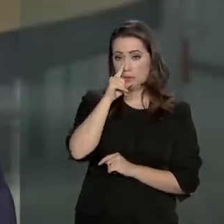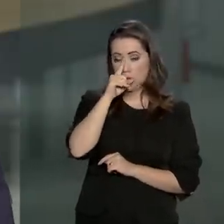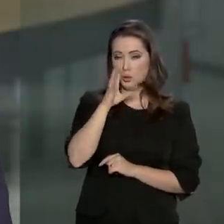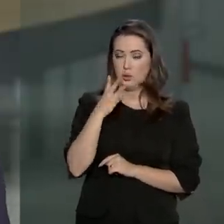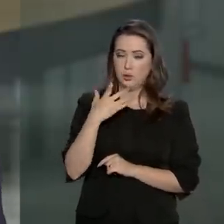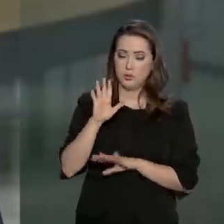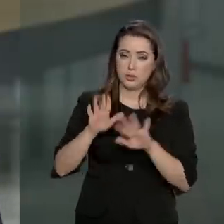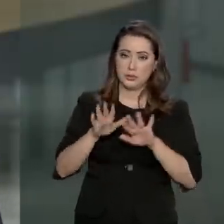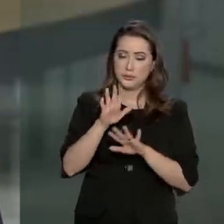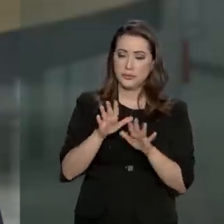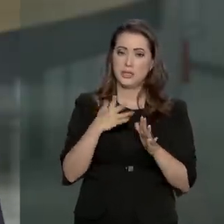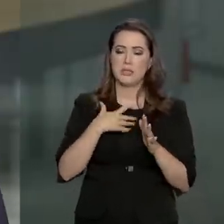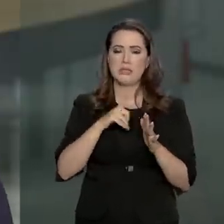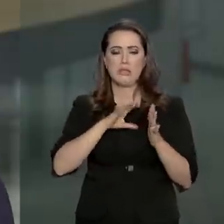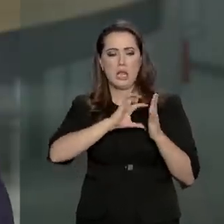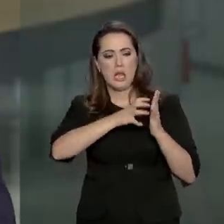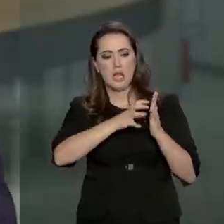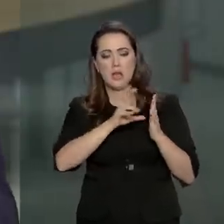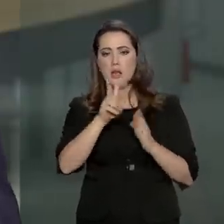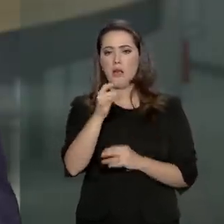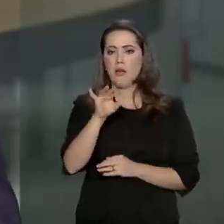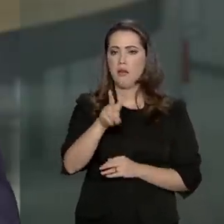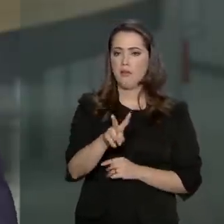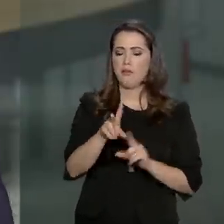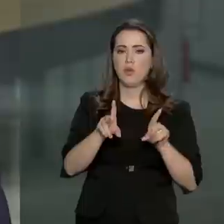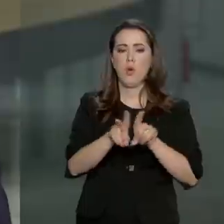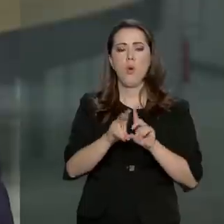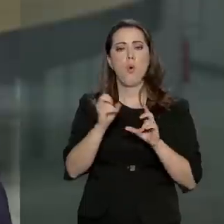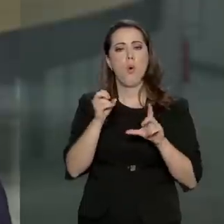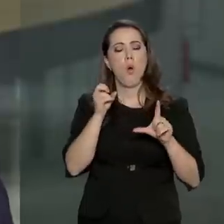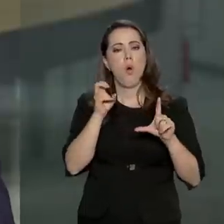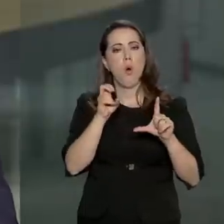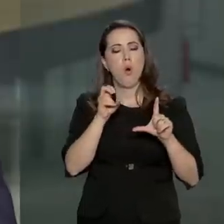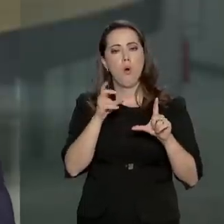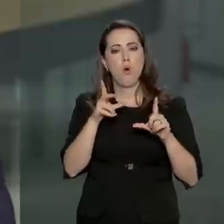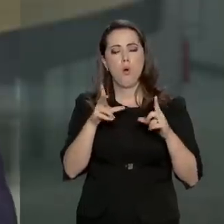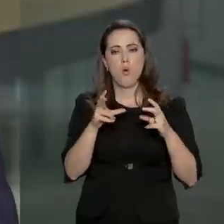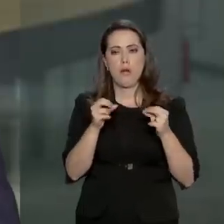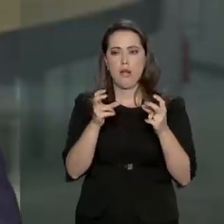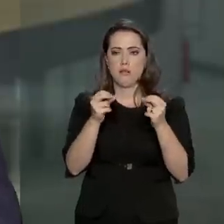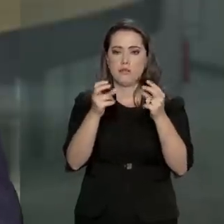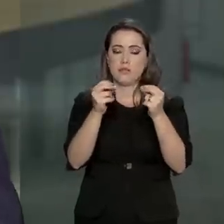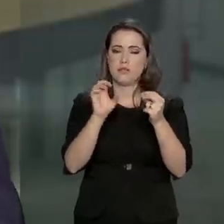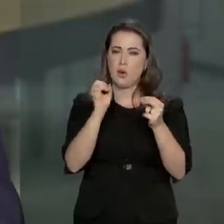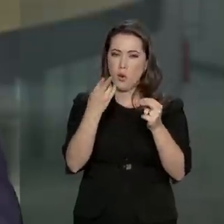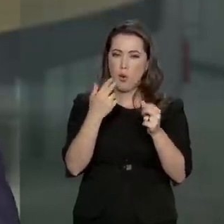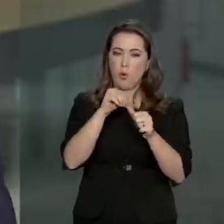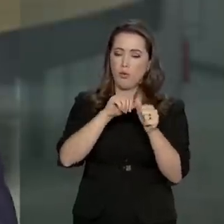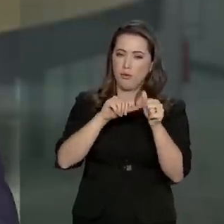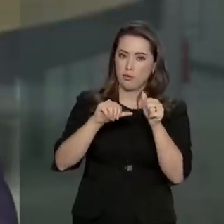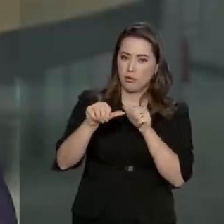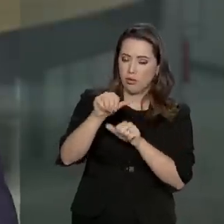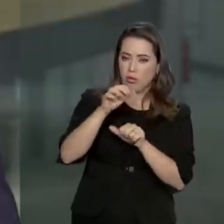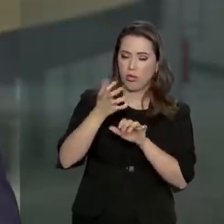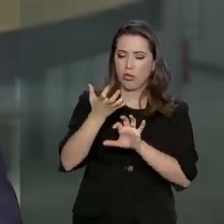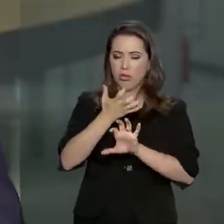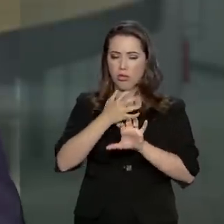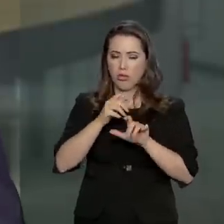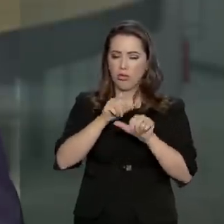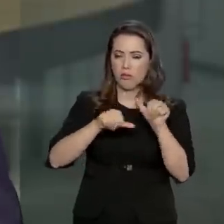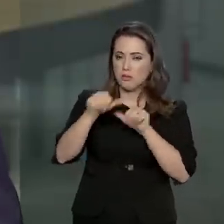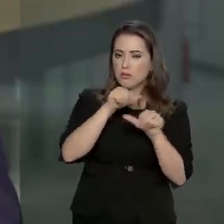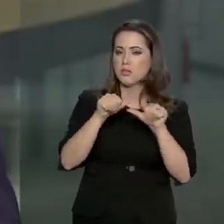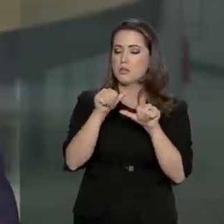como aqueles com vírus HIV, câncer ou transplantados de medula óssea, também vão poder ter acesso